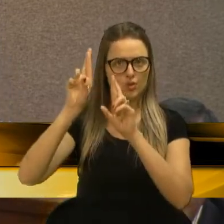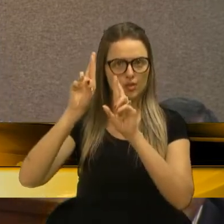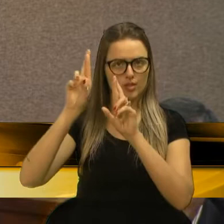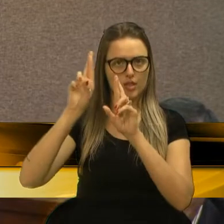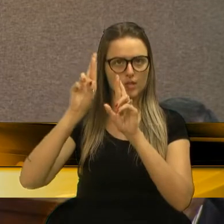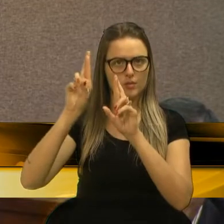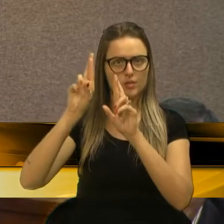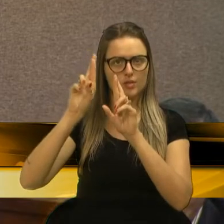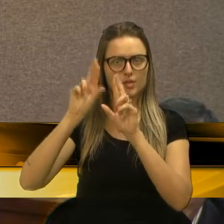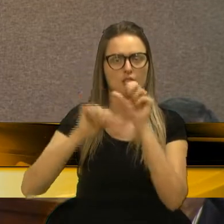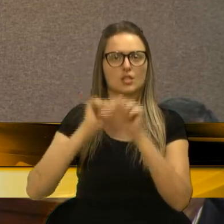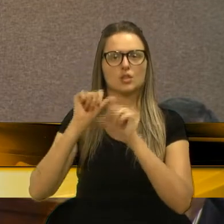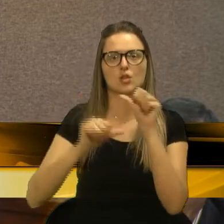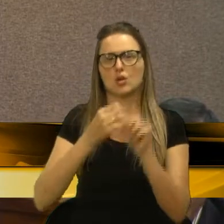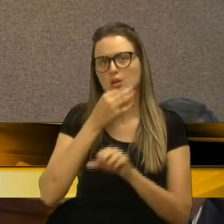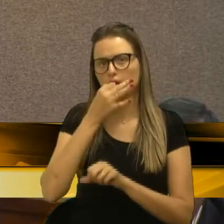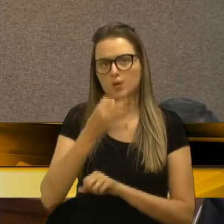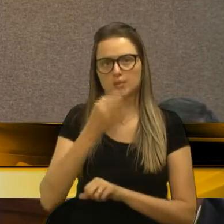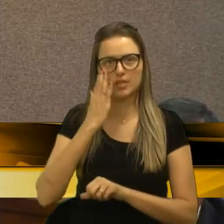ele veja a situação.